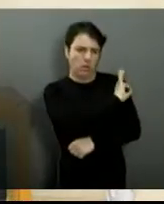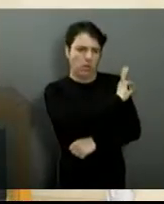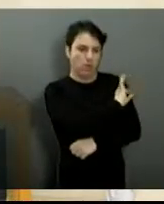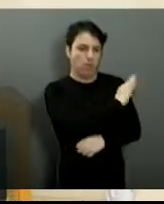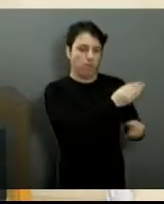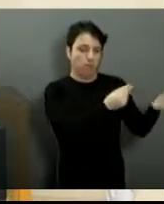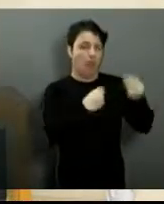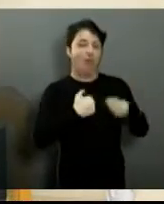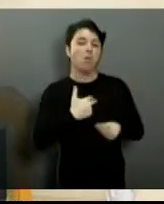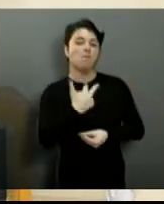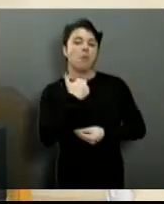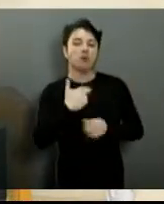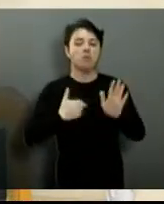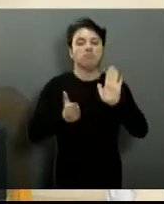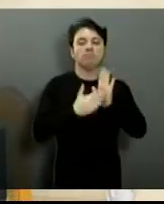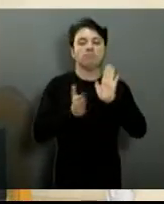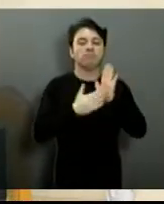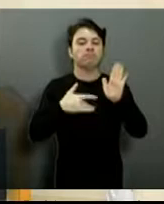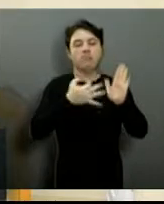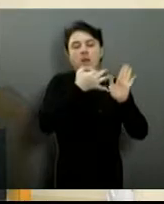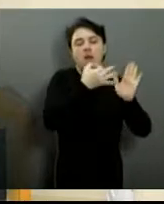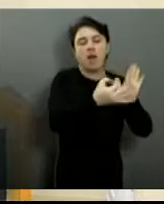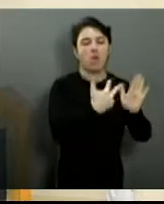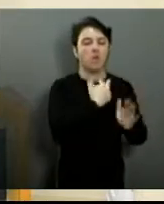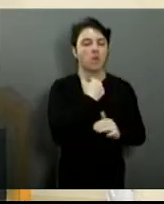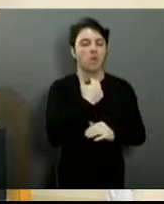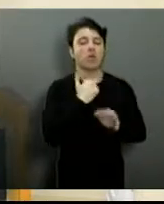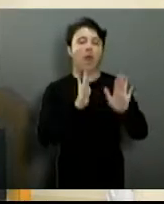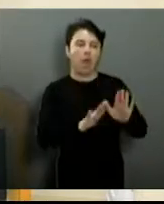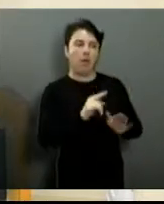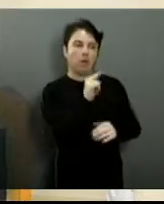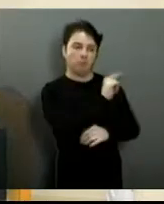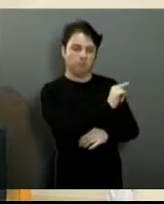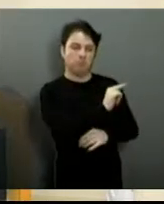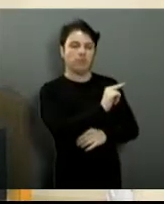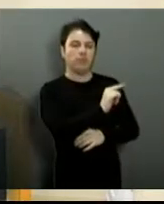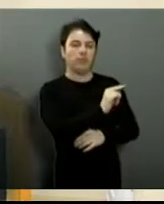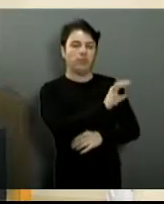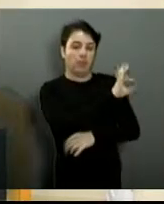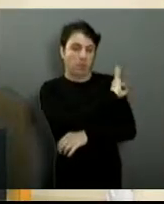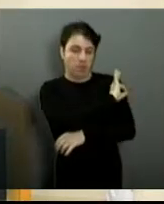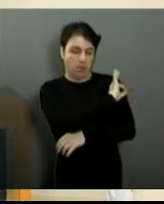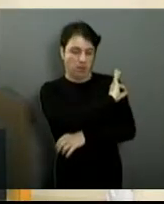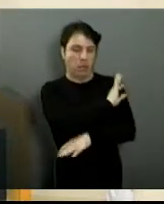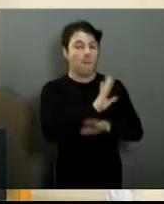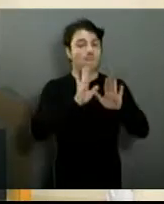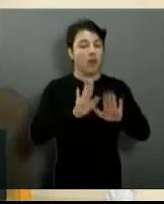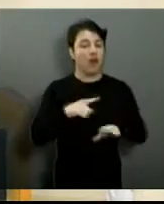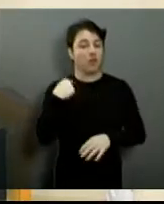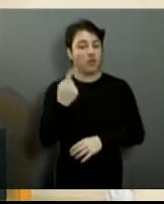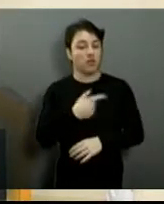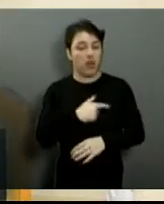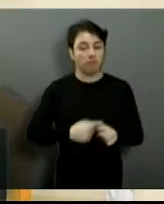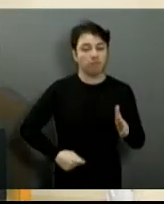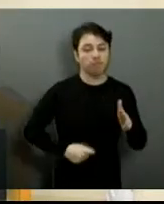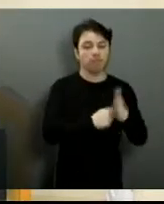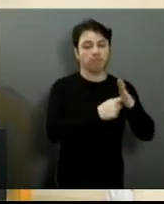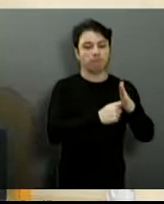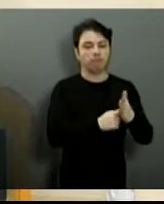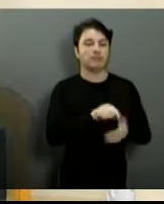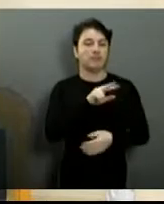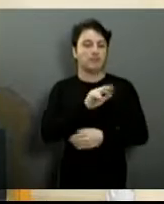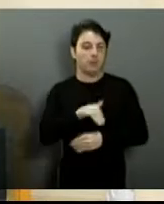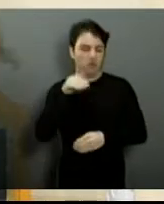poderia propor enquanto vereadora pelo vício de iniciativa. Mas foi, então, uma indicação do projeto nosso, que estará em primeira votação